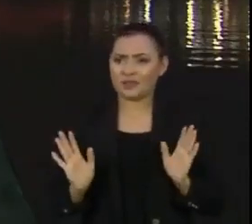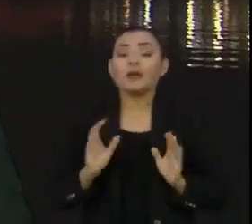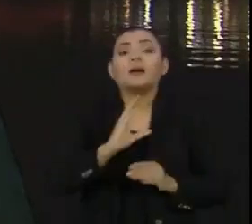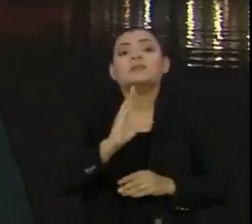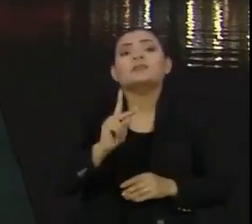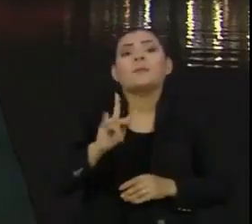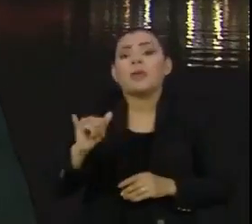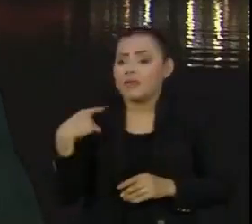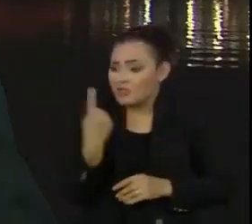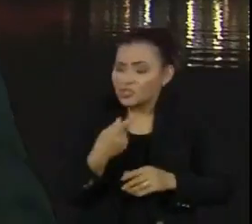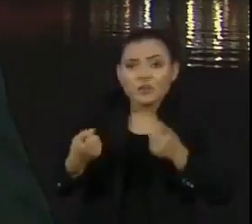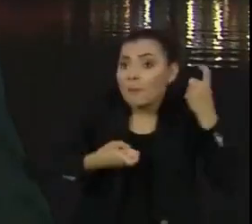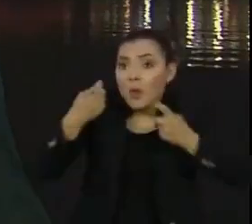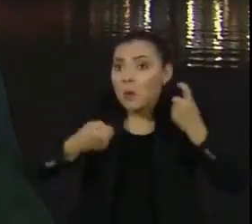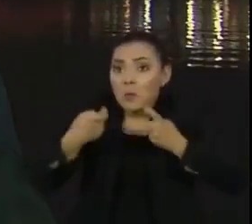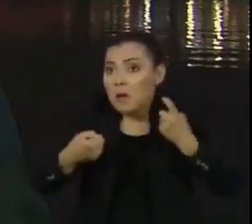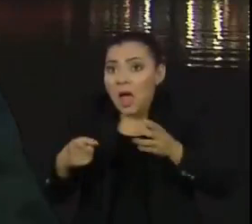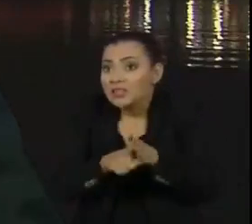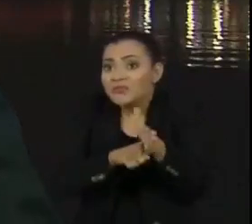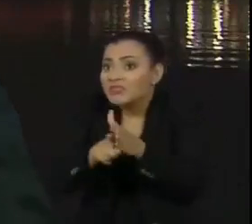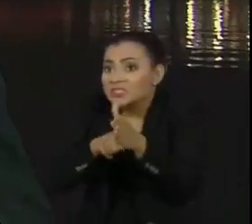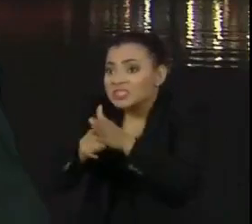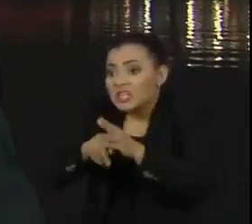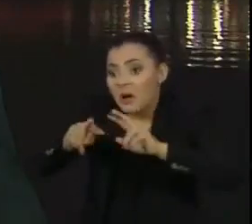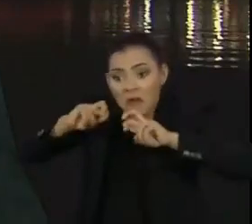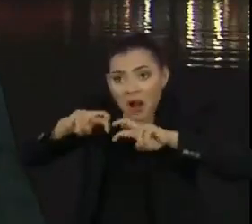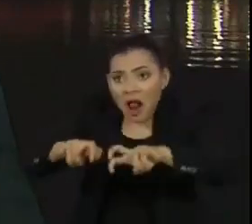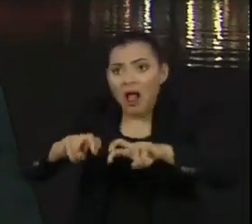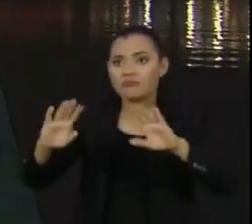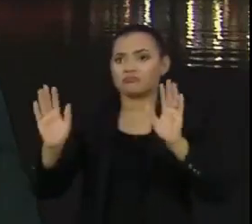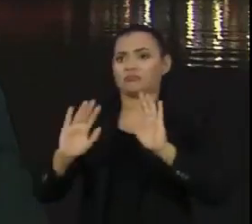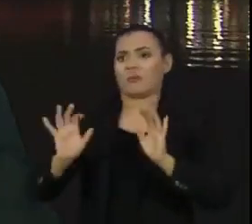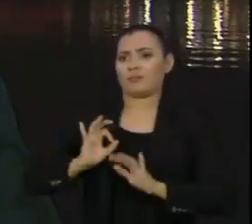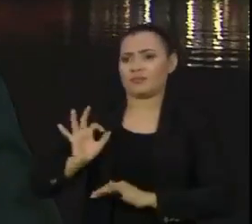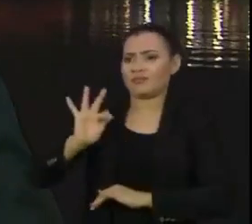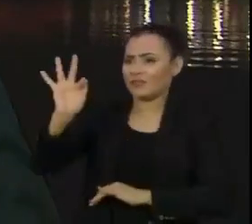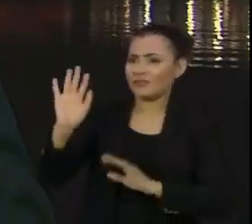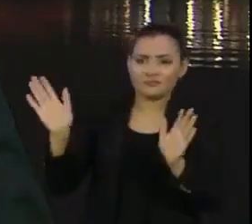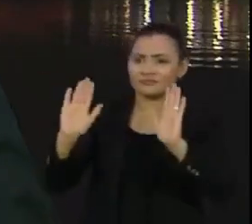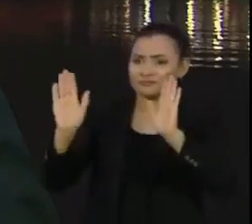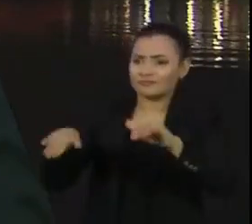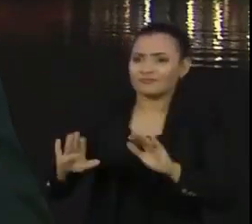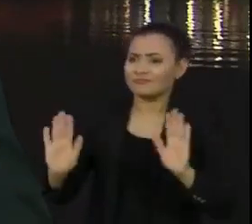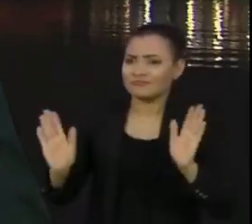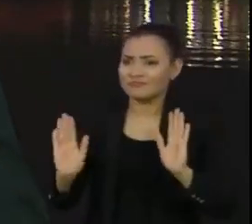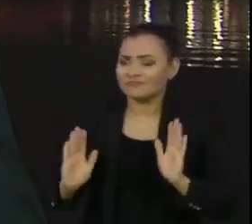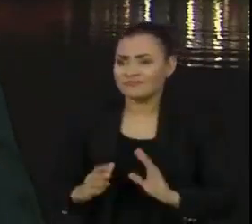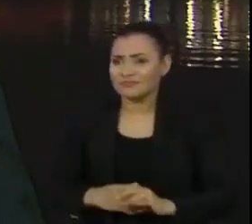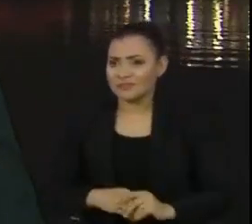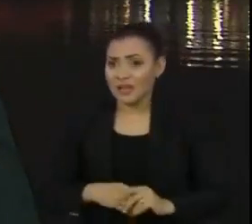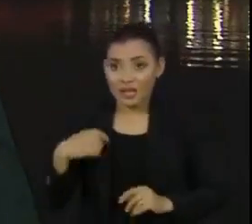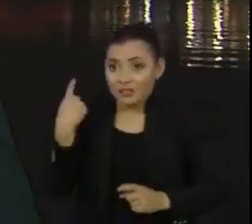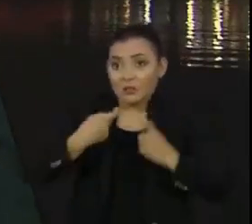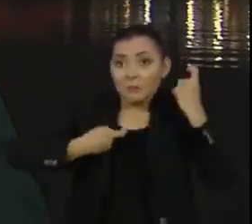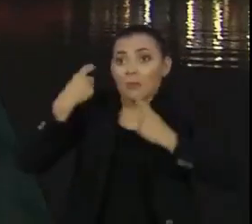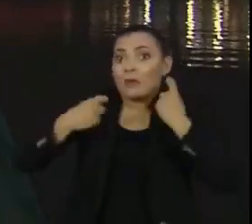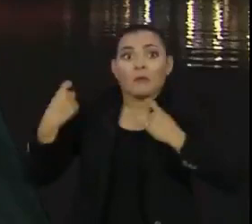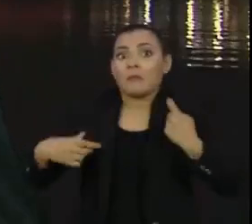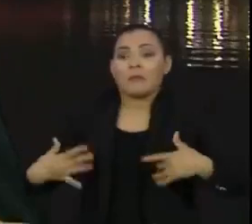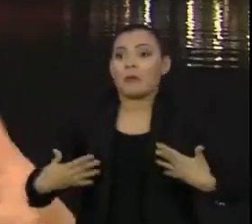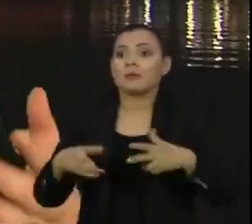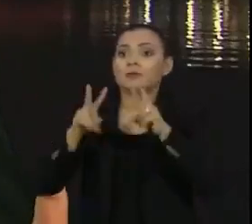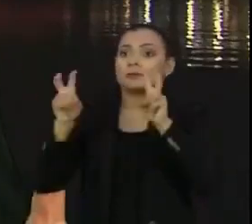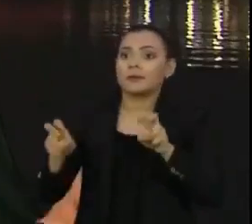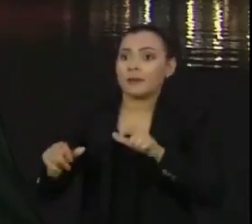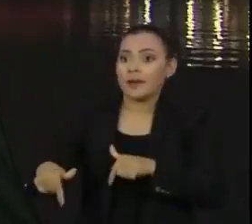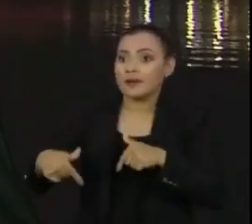preocupado com a operação ou com a investigação da Polícia Federal e nem muito menos preocupado com